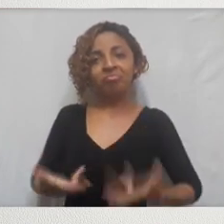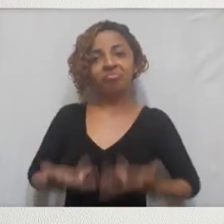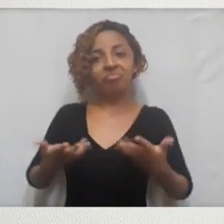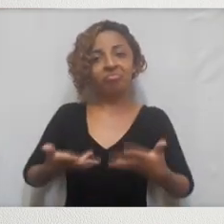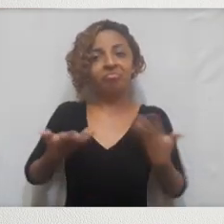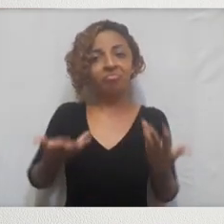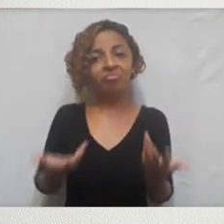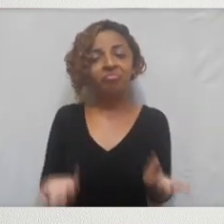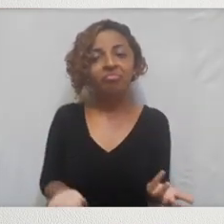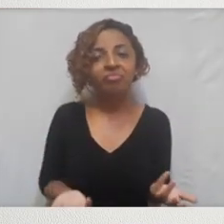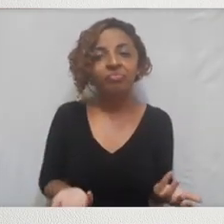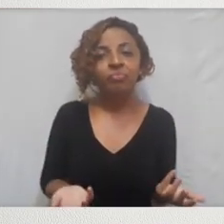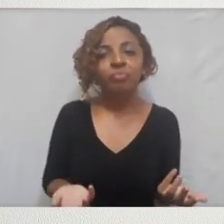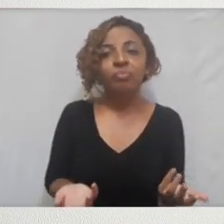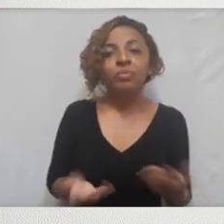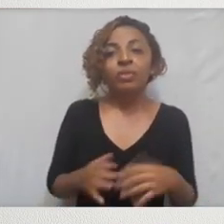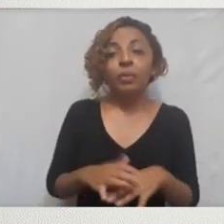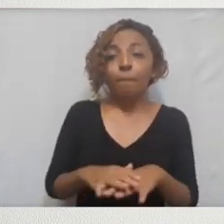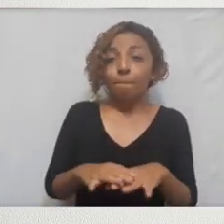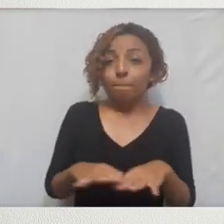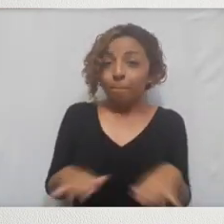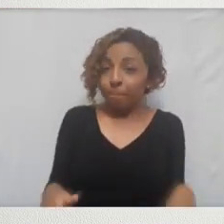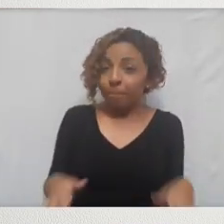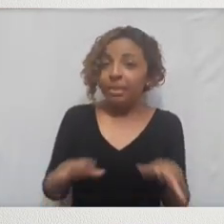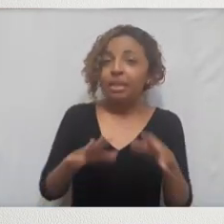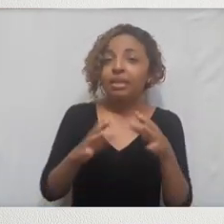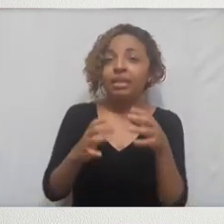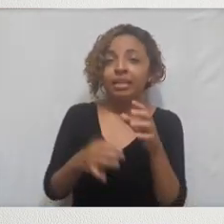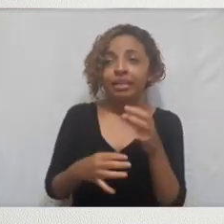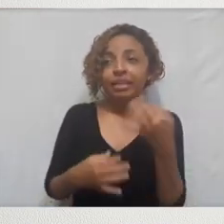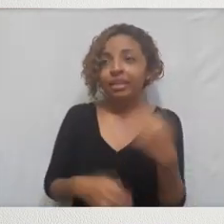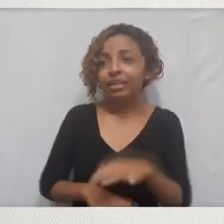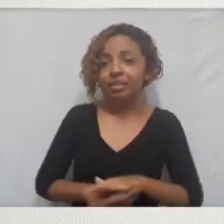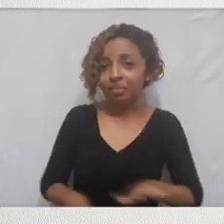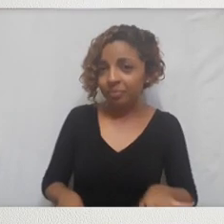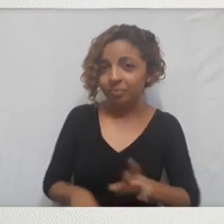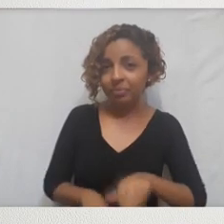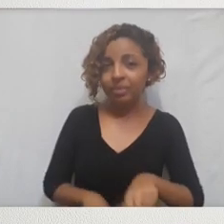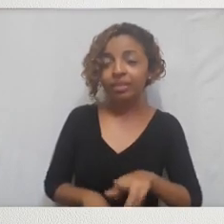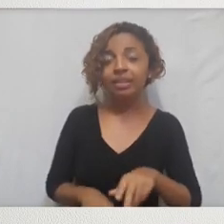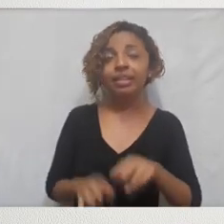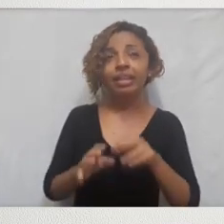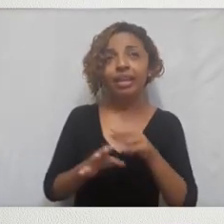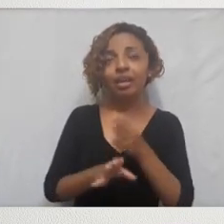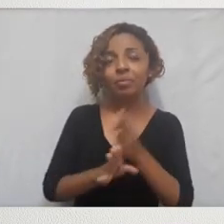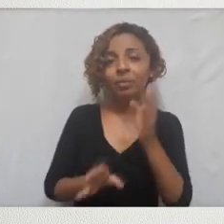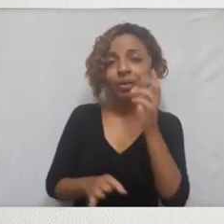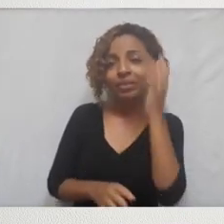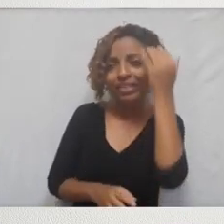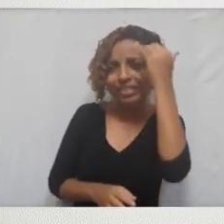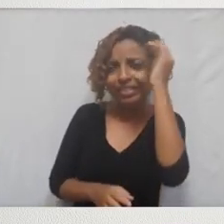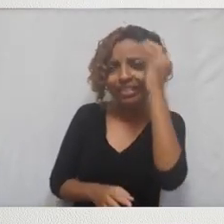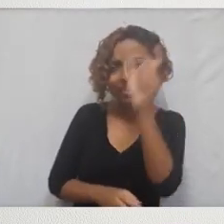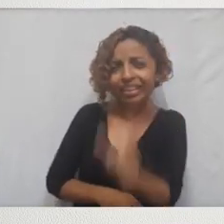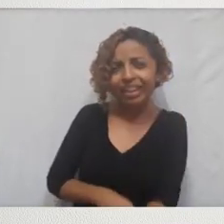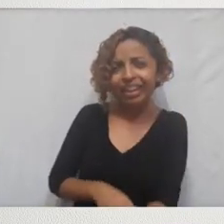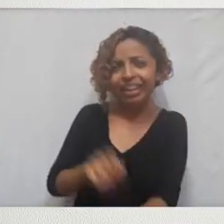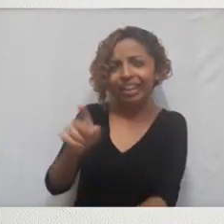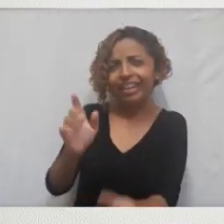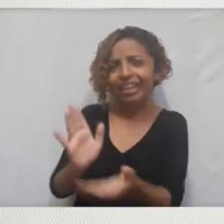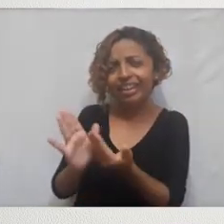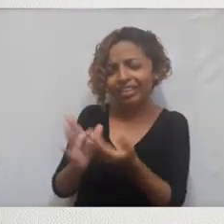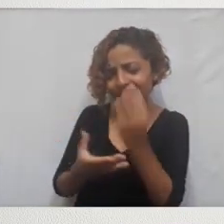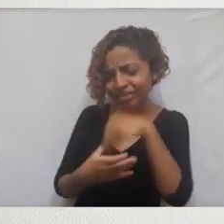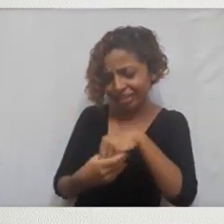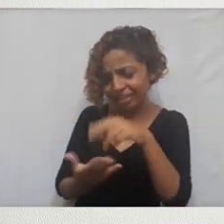mesmo nesse provincianismo, você quer entender um pouco essa figura, que realmente